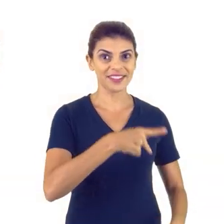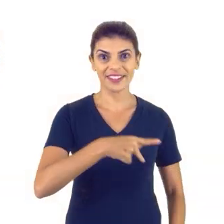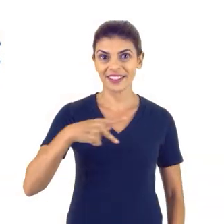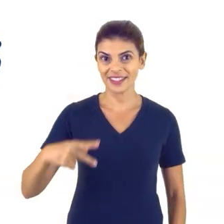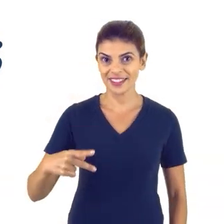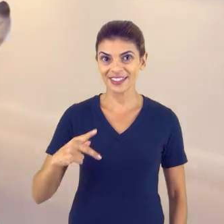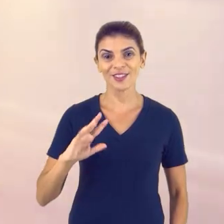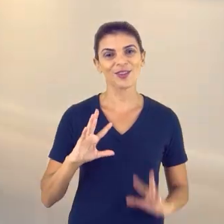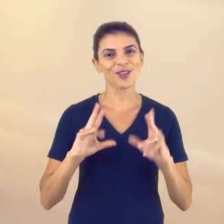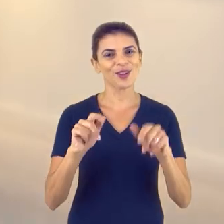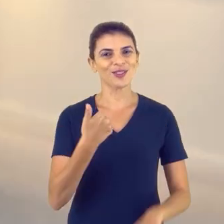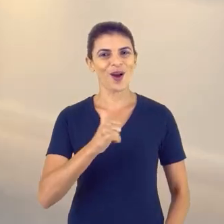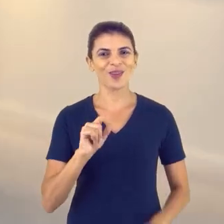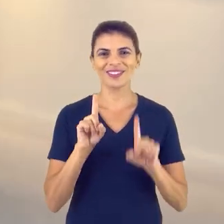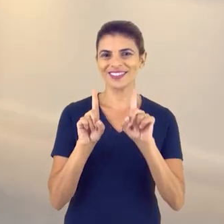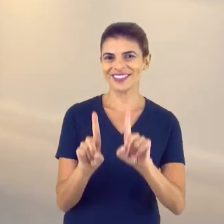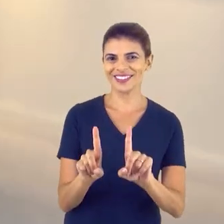Felice é o PP. Somos todos 11. Felice.